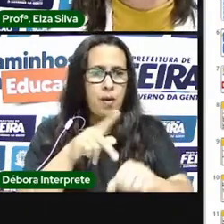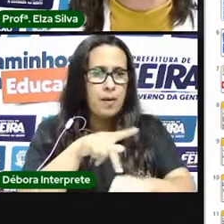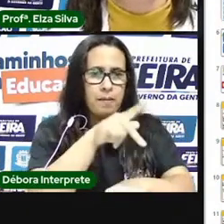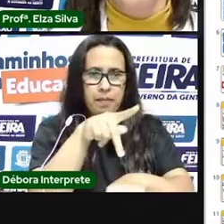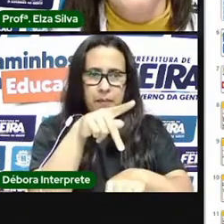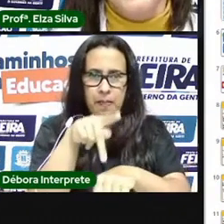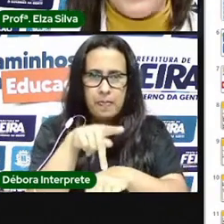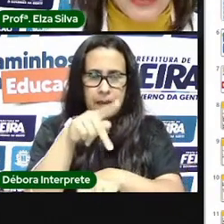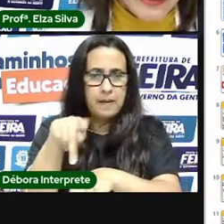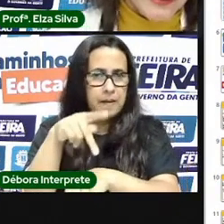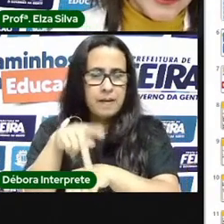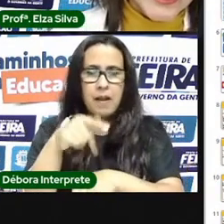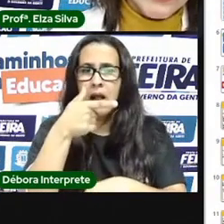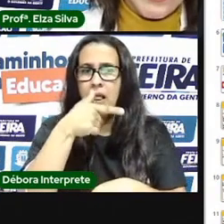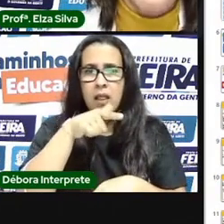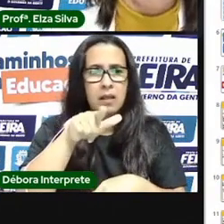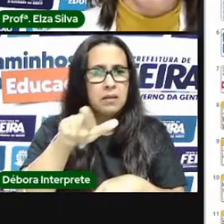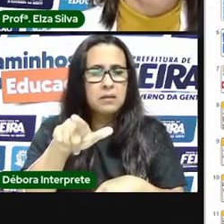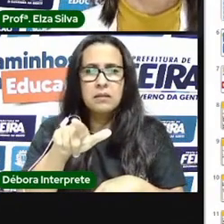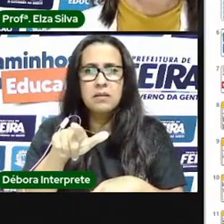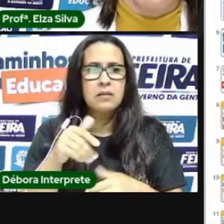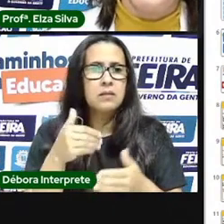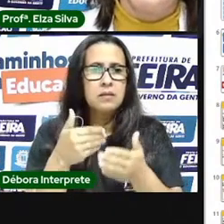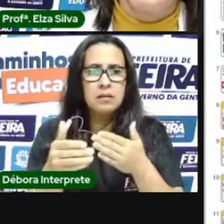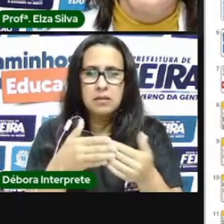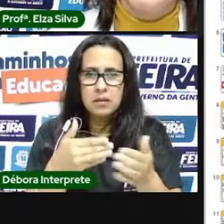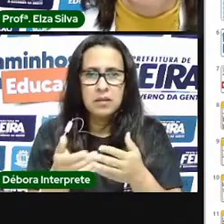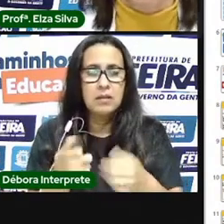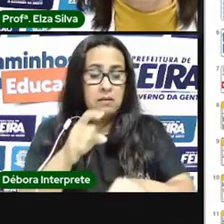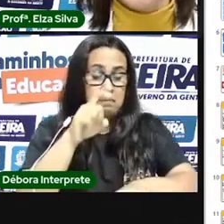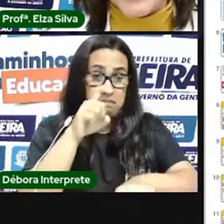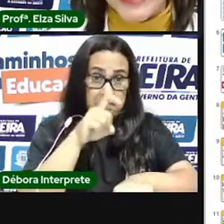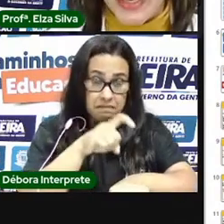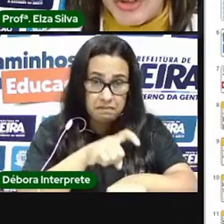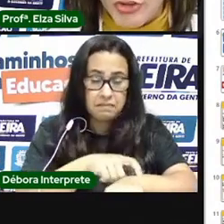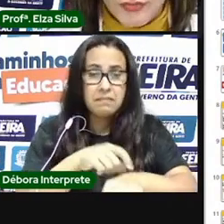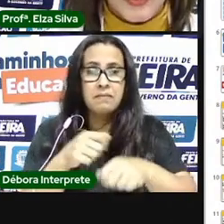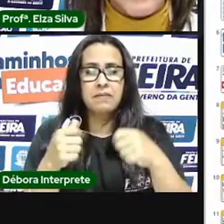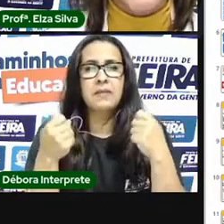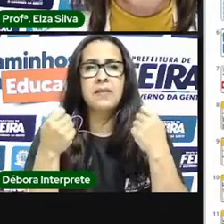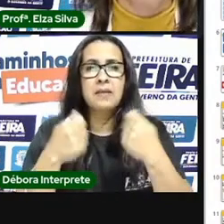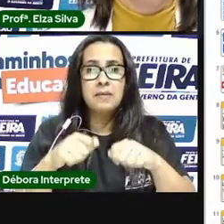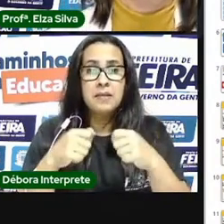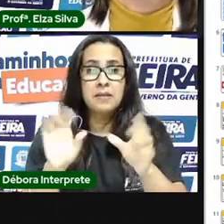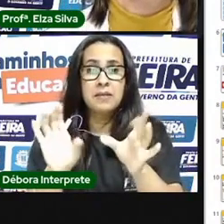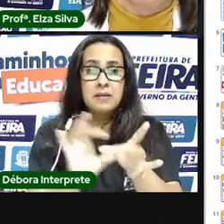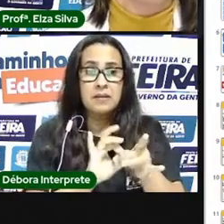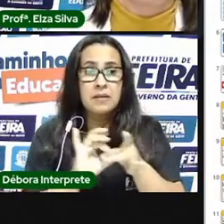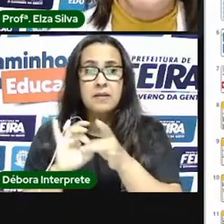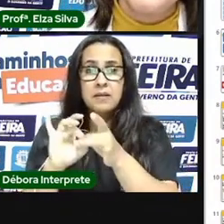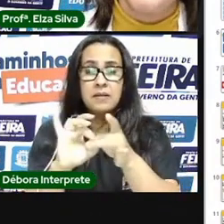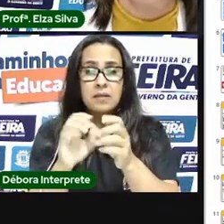independente da língua que falamos, Neste momento, devemos fazer juntos tudo o que é